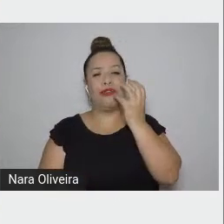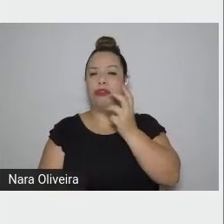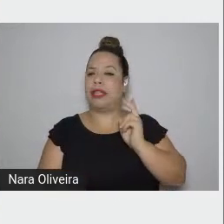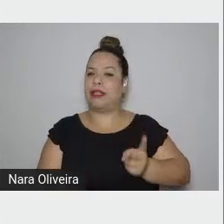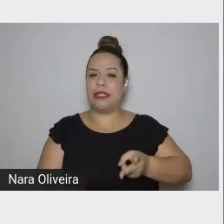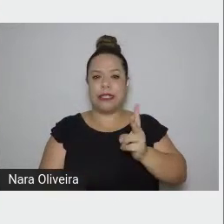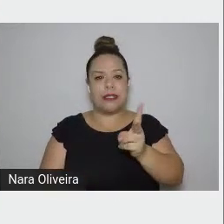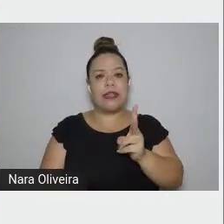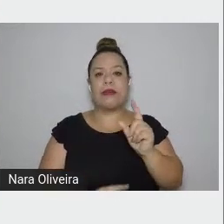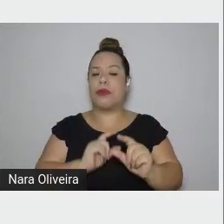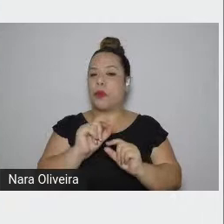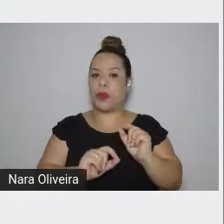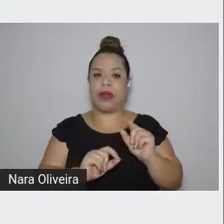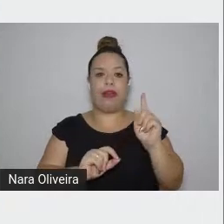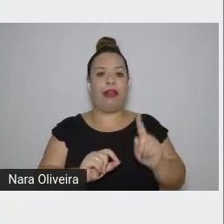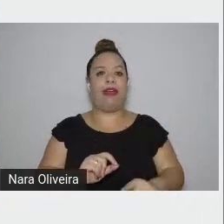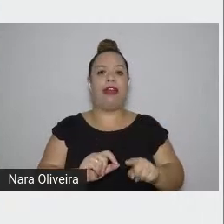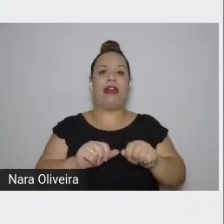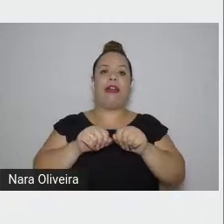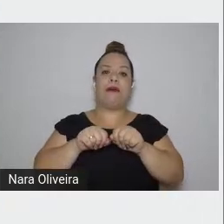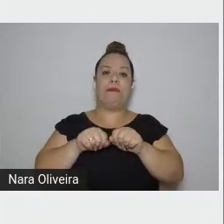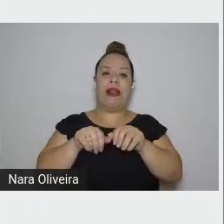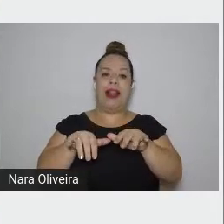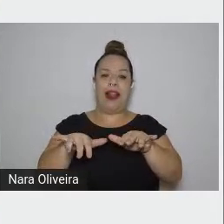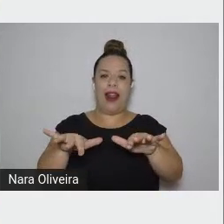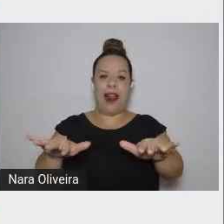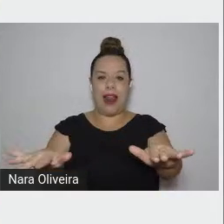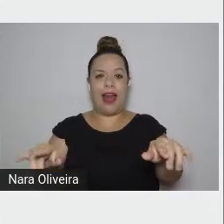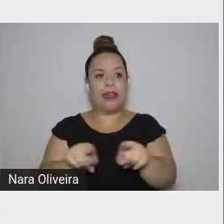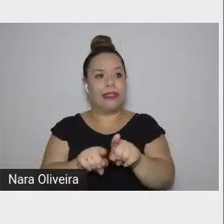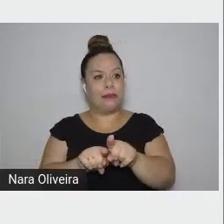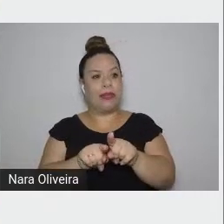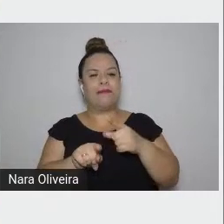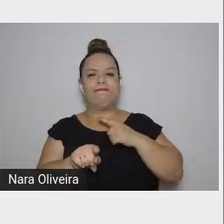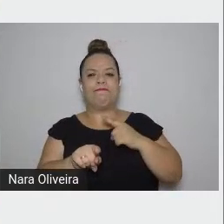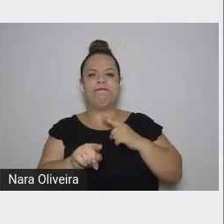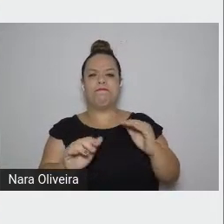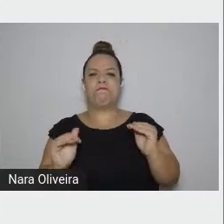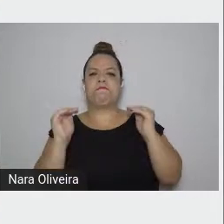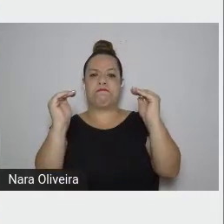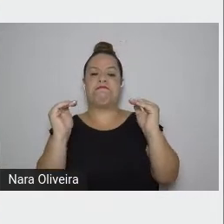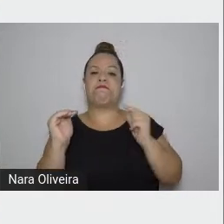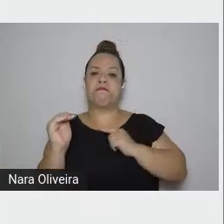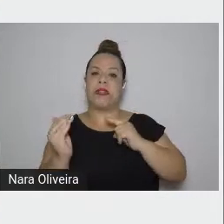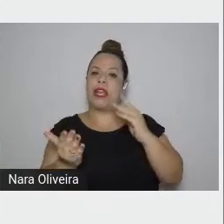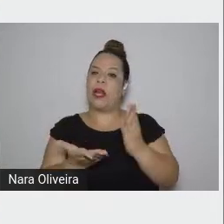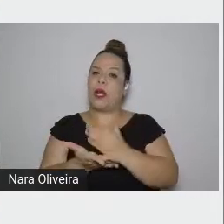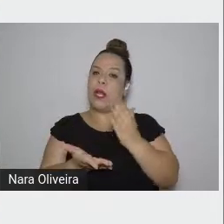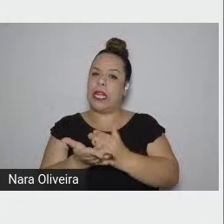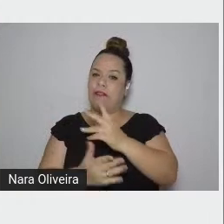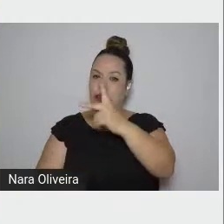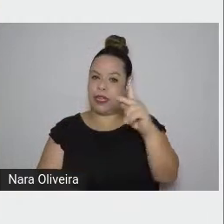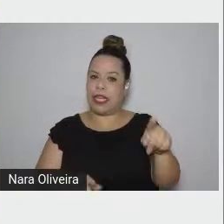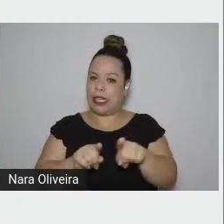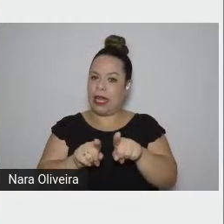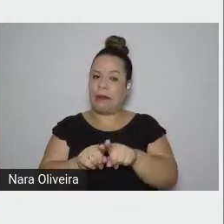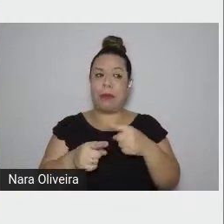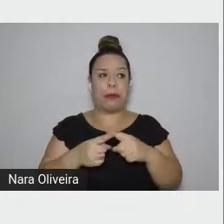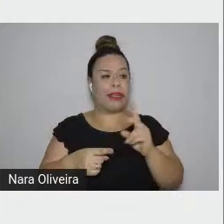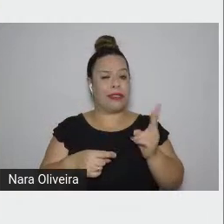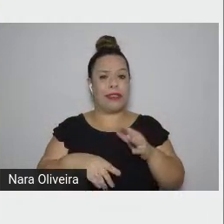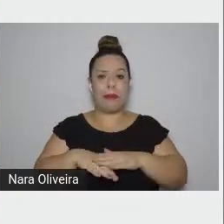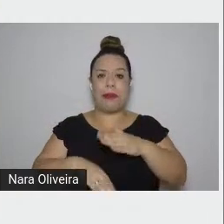crescimento, em todos os sentidos, de sua obra. Sua obra é cada vez melhor, cada